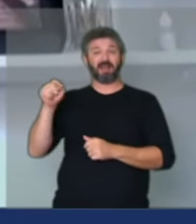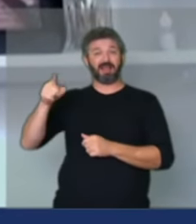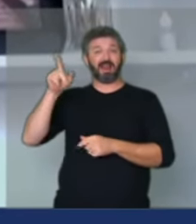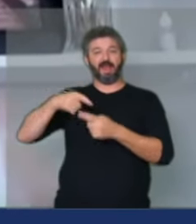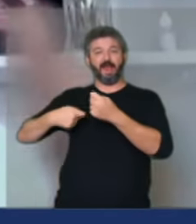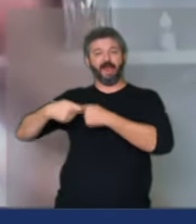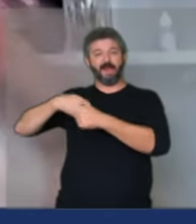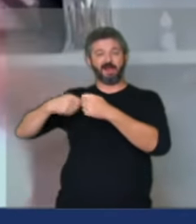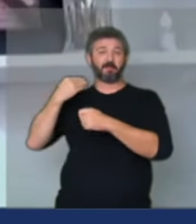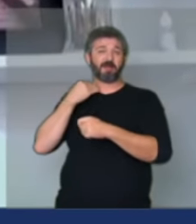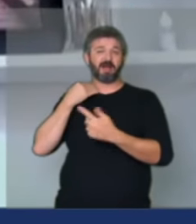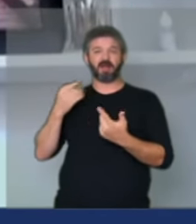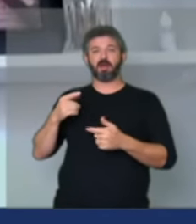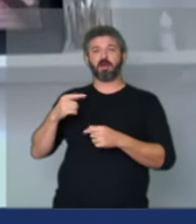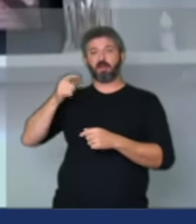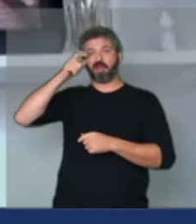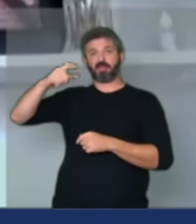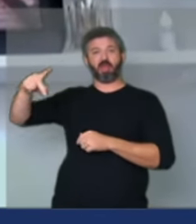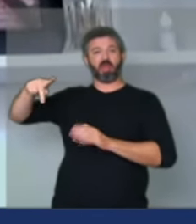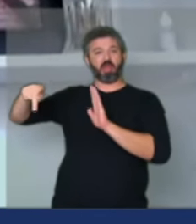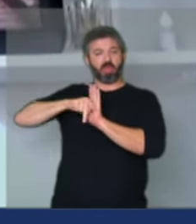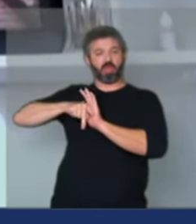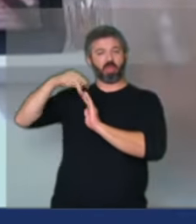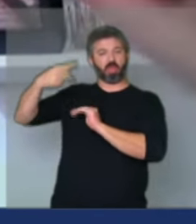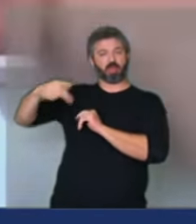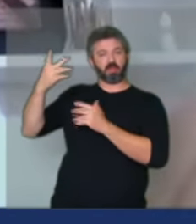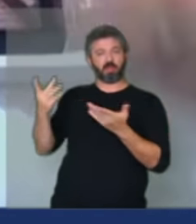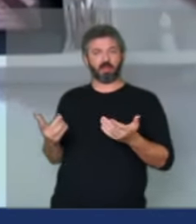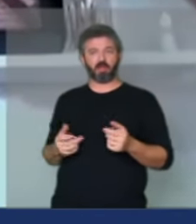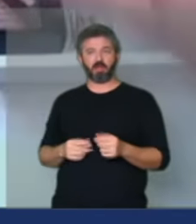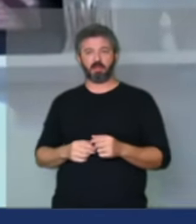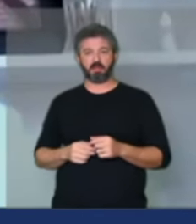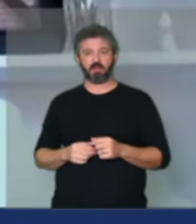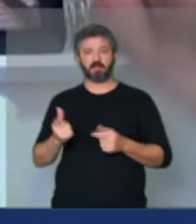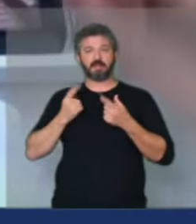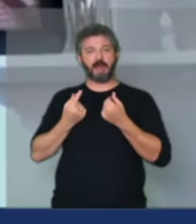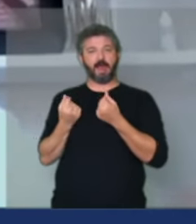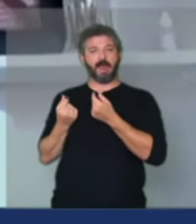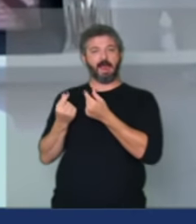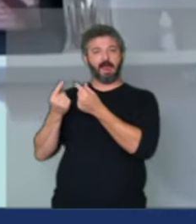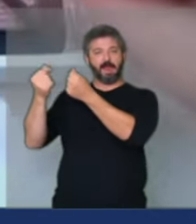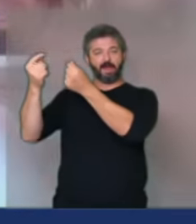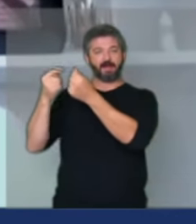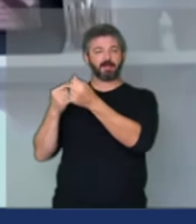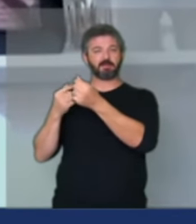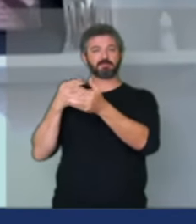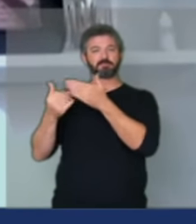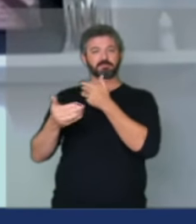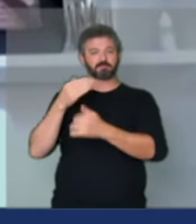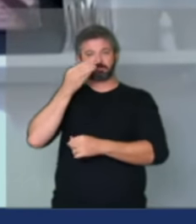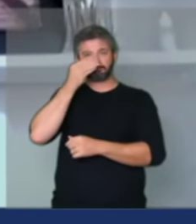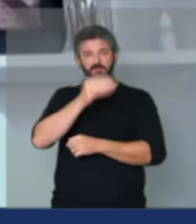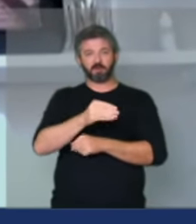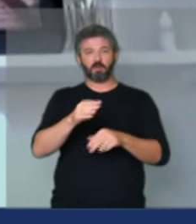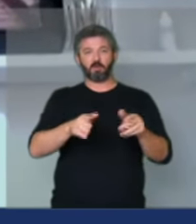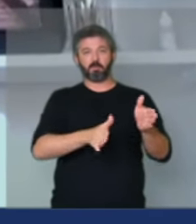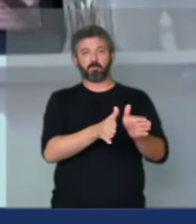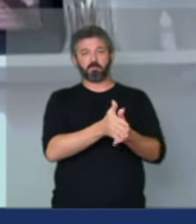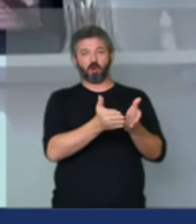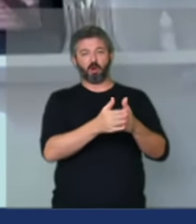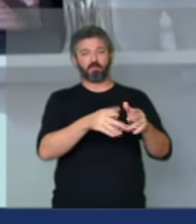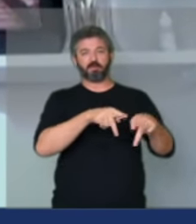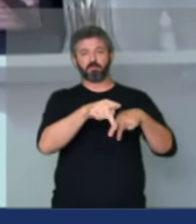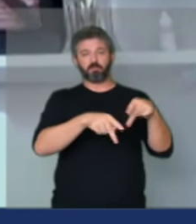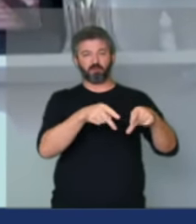ele cuida dos seus próprios interesses e está enriquecendo a custa da pobreza do povo brasileiro